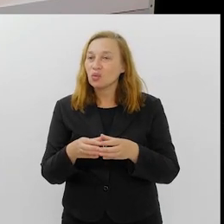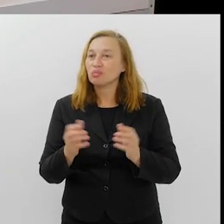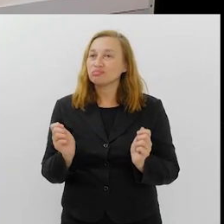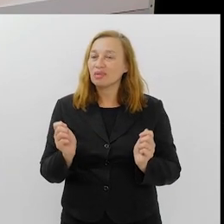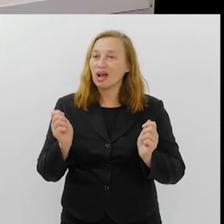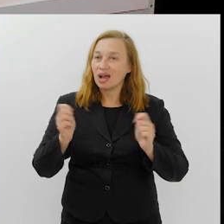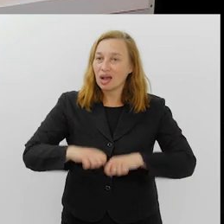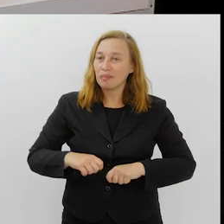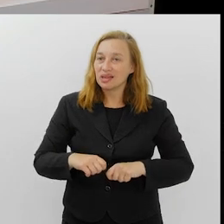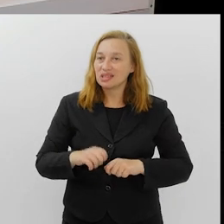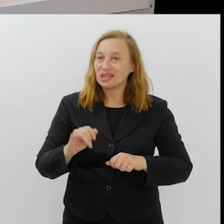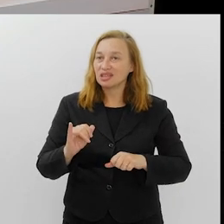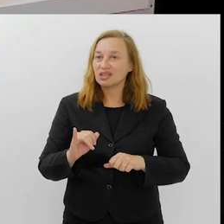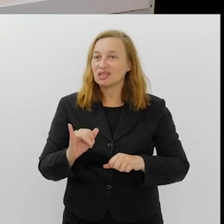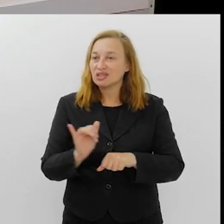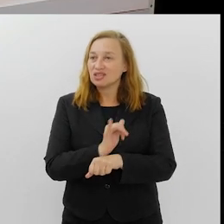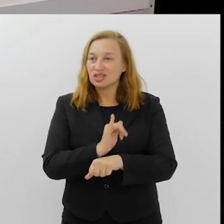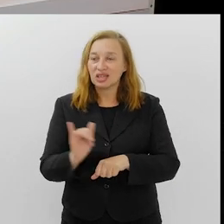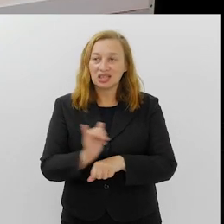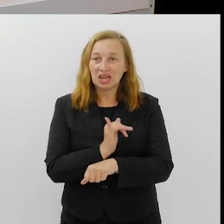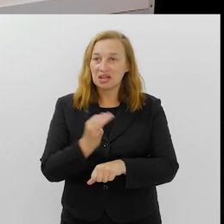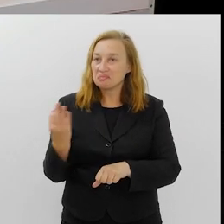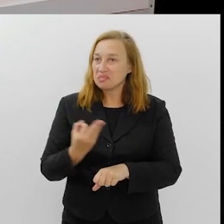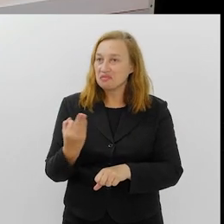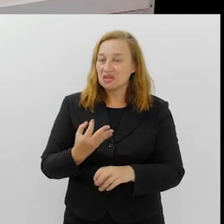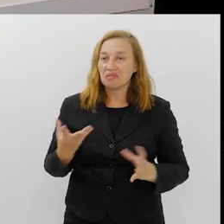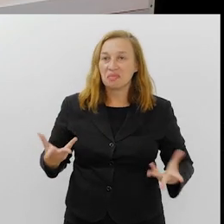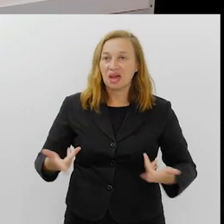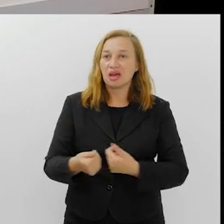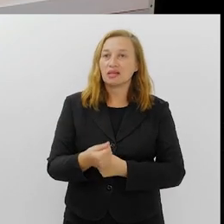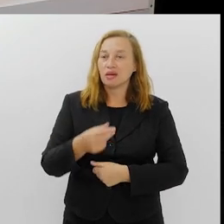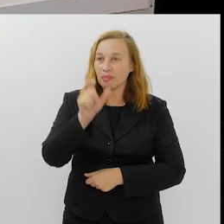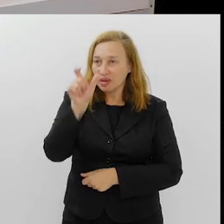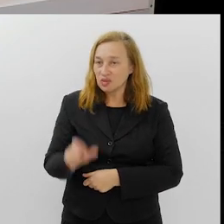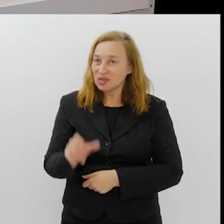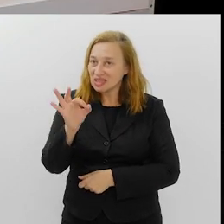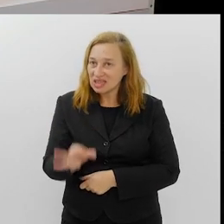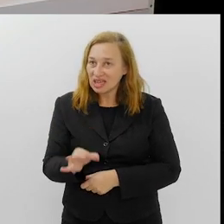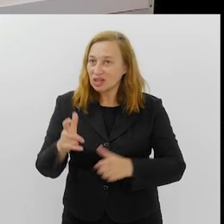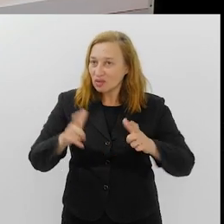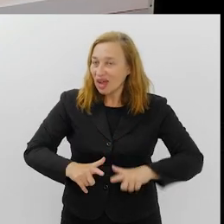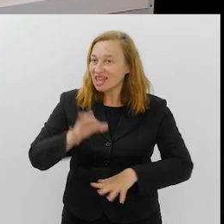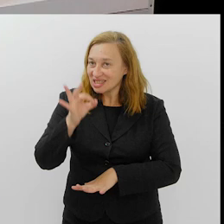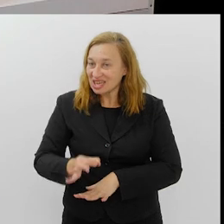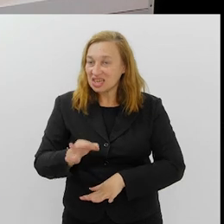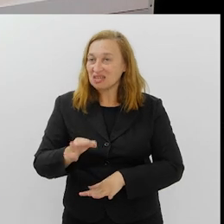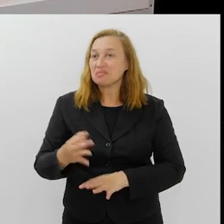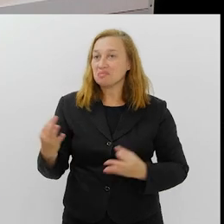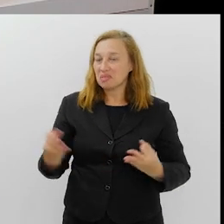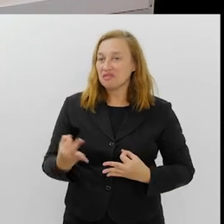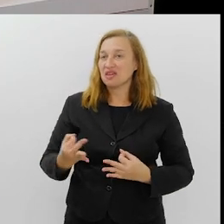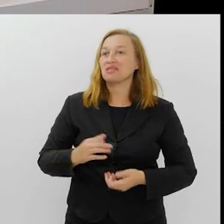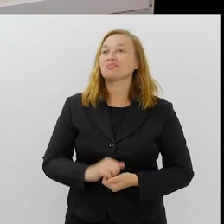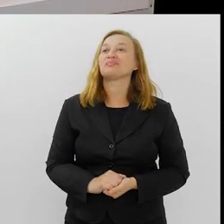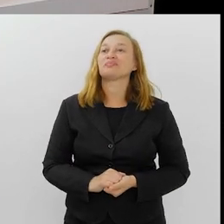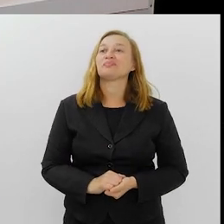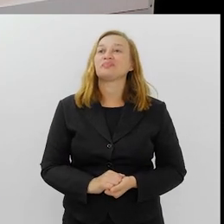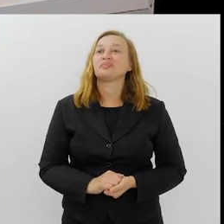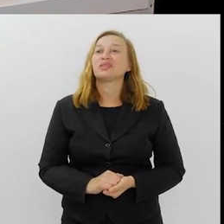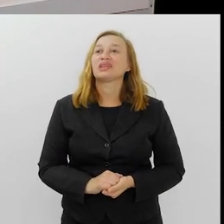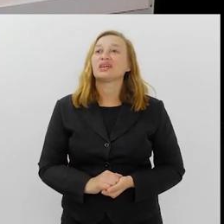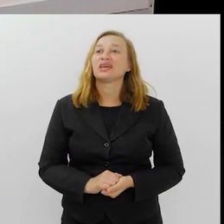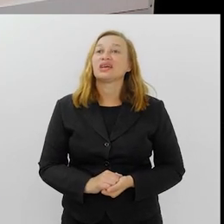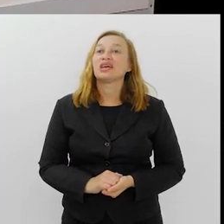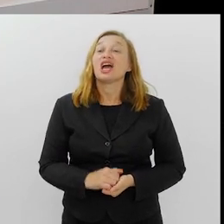Milton tem uma capacidade de articulação muito grande. Uma pessoa que se preparou. Ele é a pessoa certa no lugar certo. Definitivamente. Isso ele faz como ninguém.